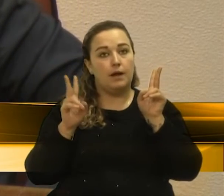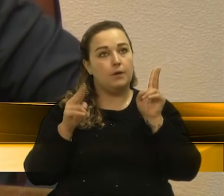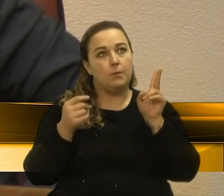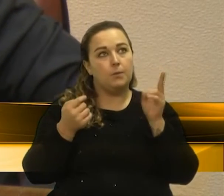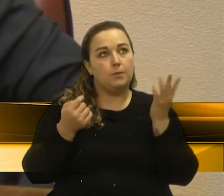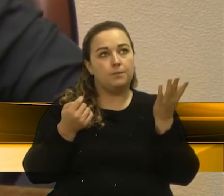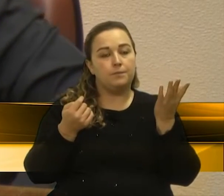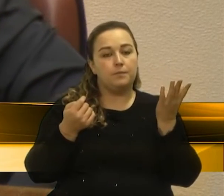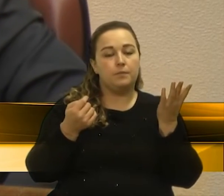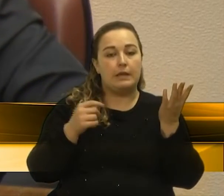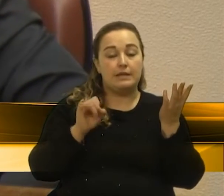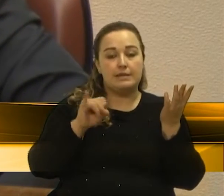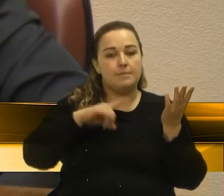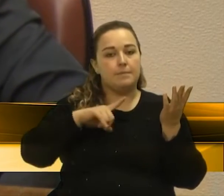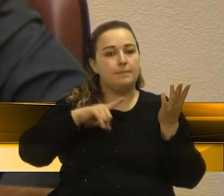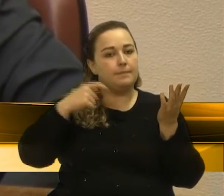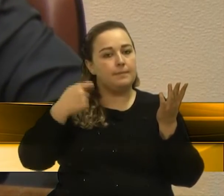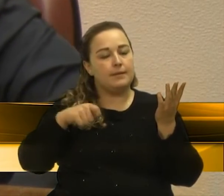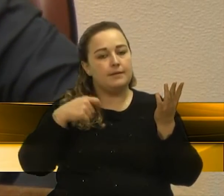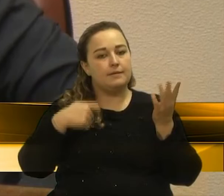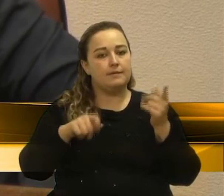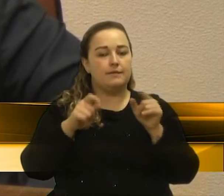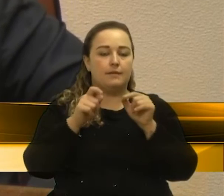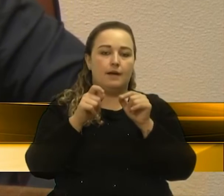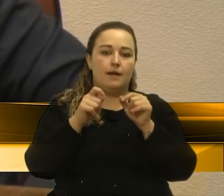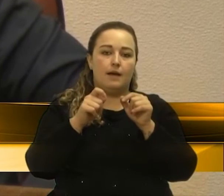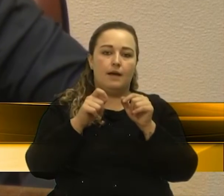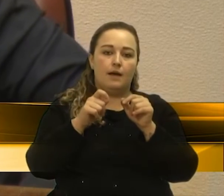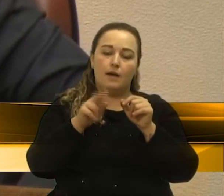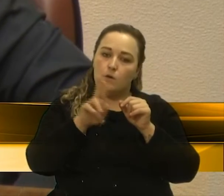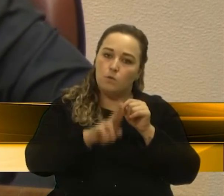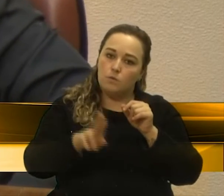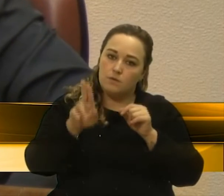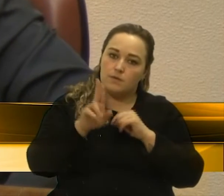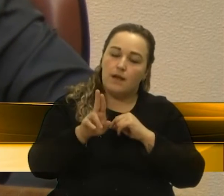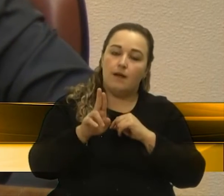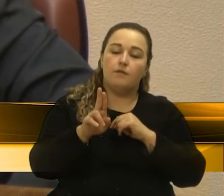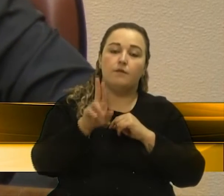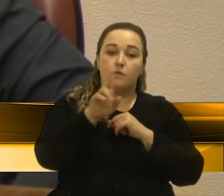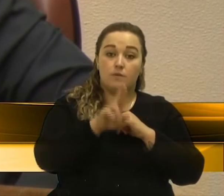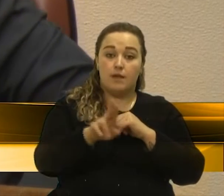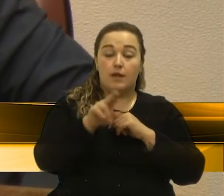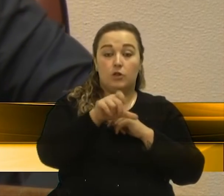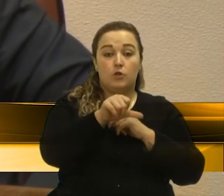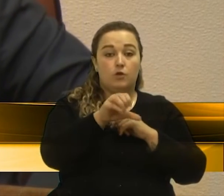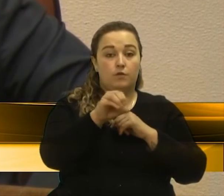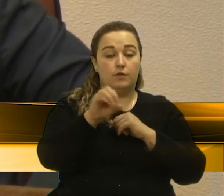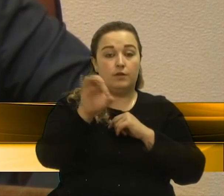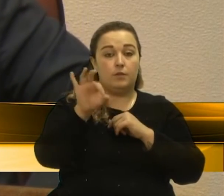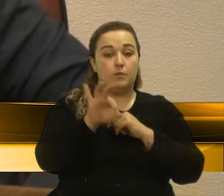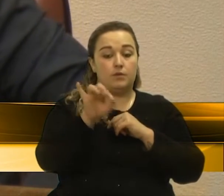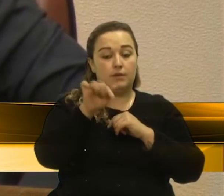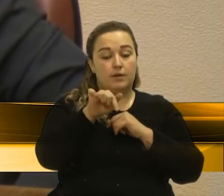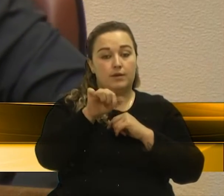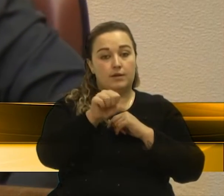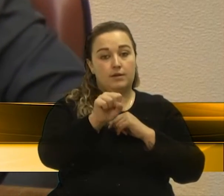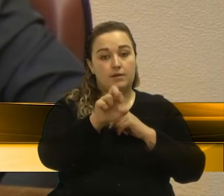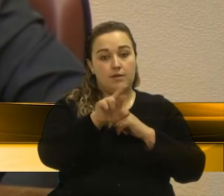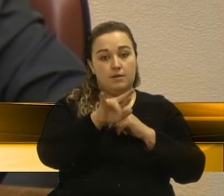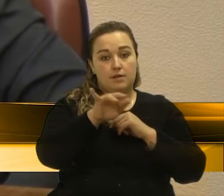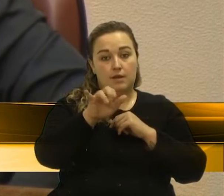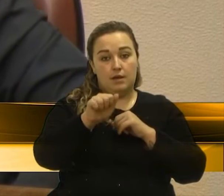para uma pronta intervenção em uma situação. Vai ser aplicado 90% na serra, no entanto, em qualquer